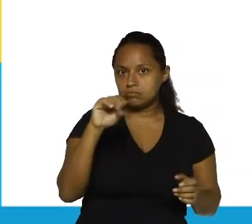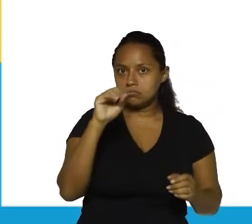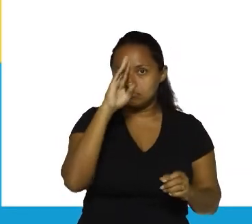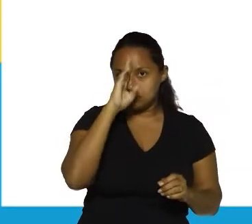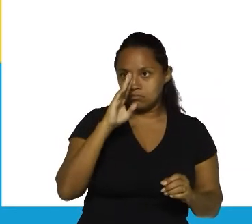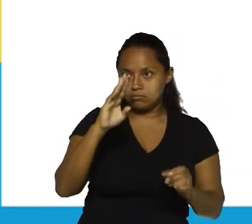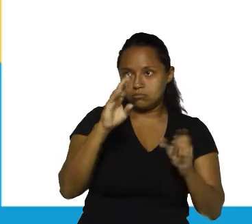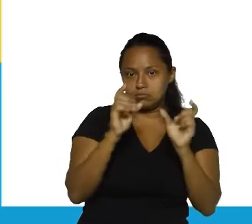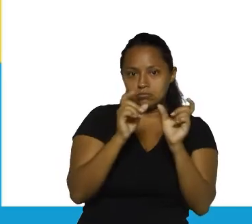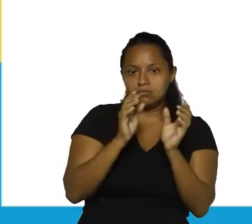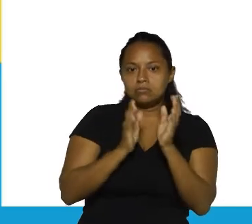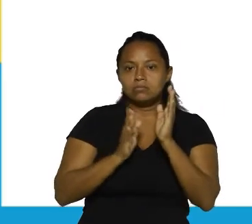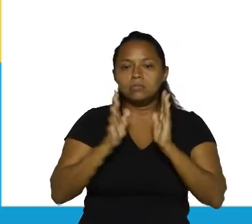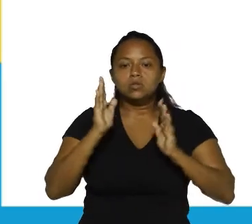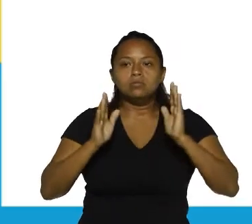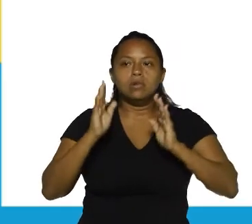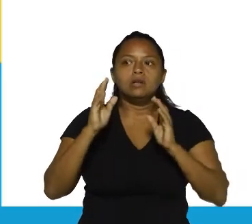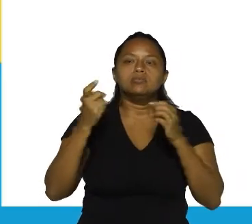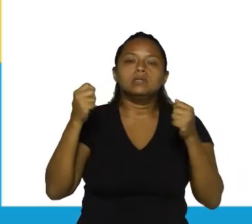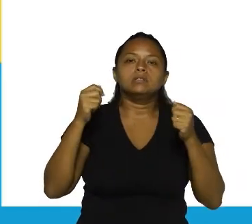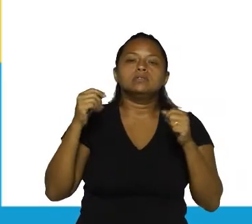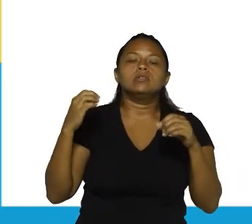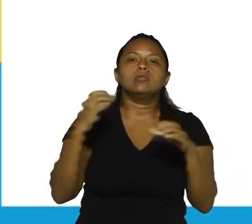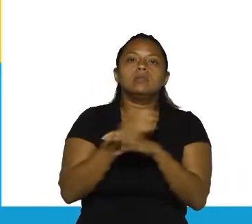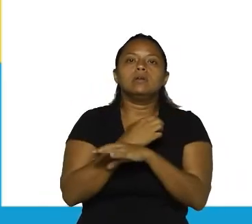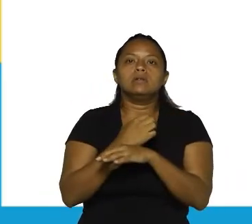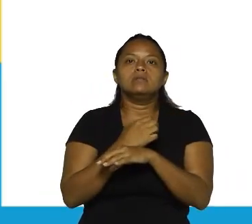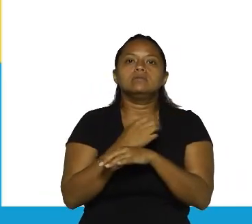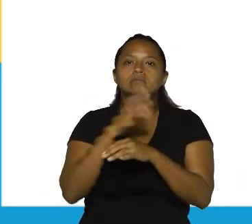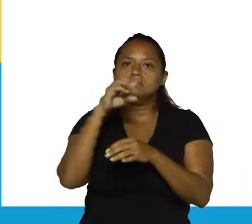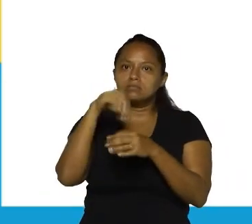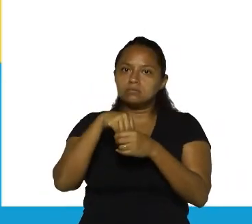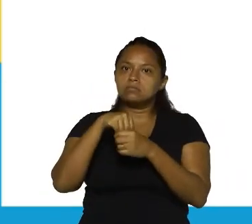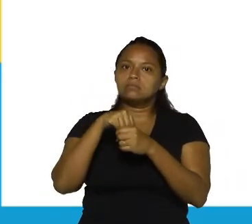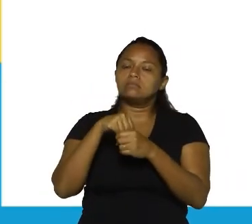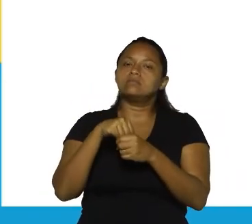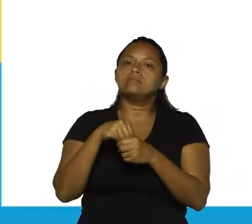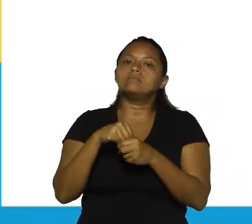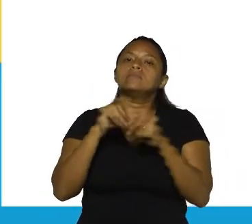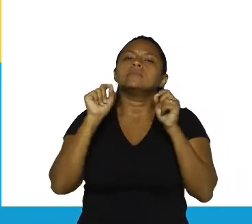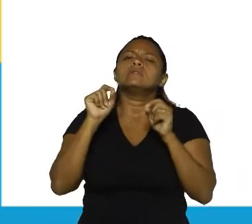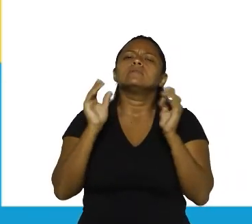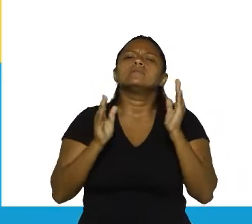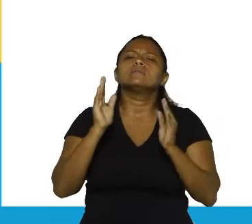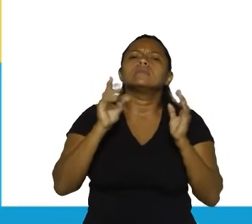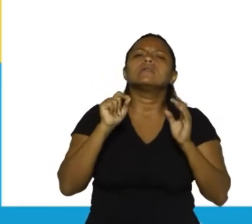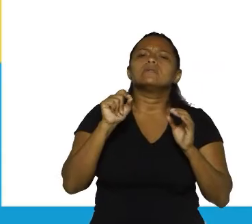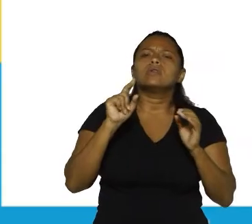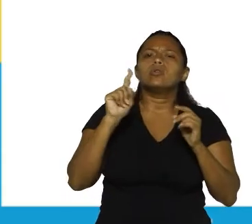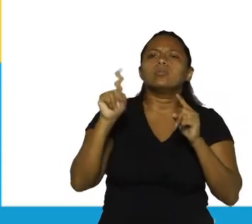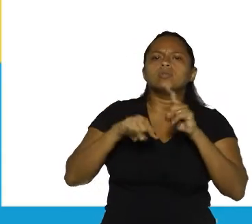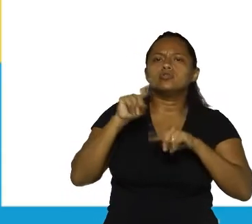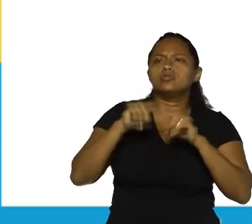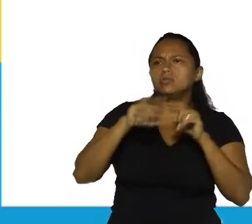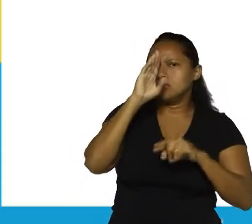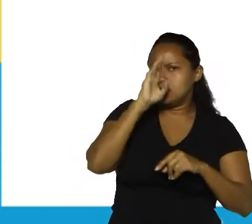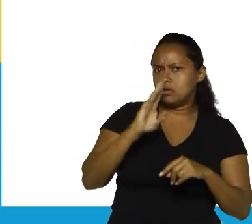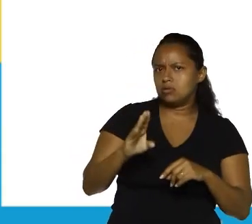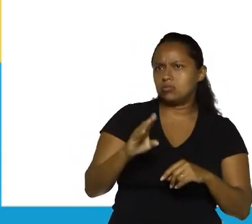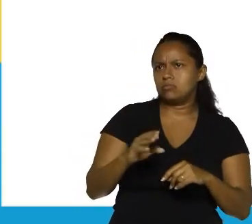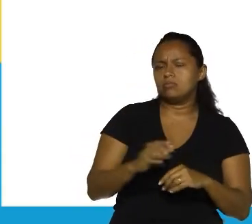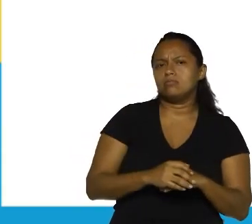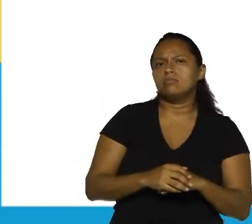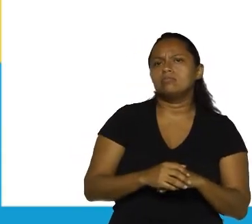deixar um espaço que precisa ser preenchido pela oração subordinada. Que espaço? Objeto direto. Ok?